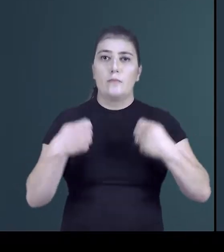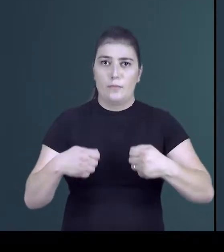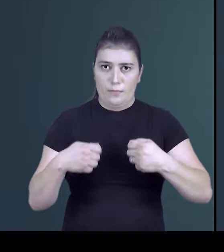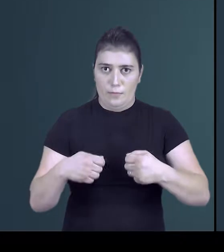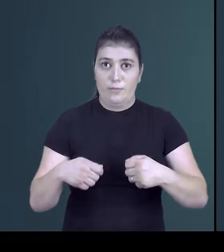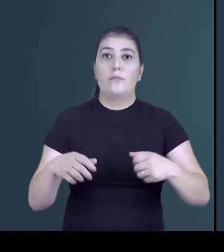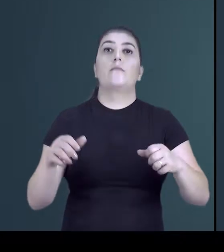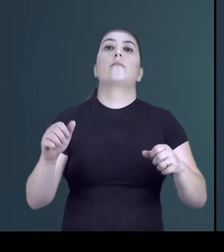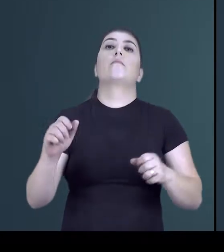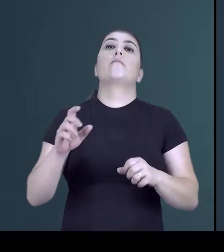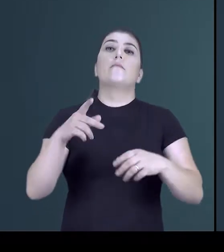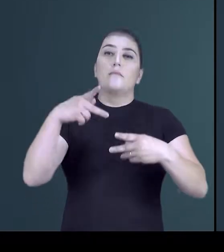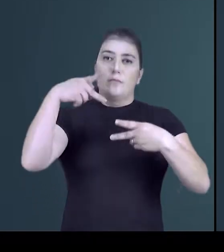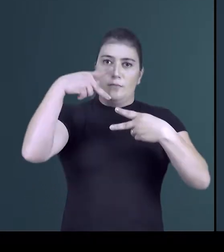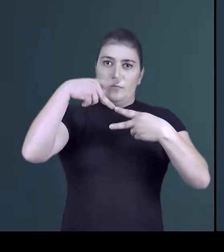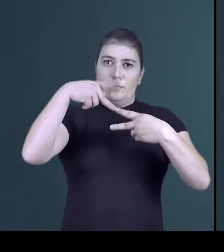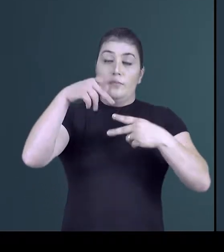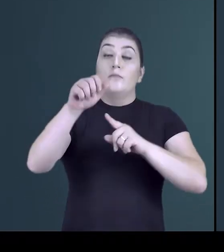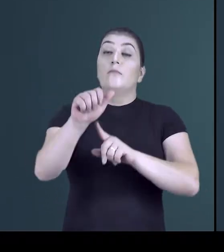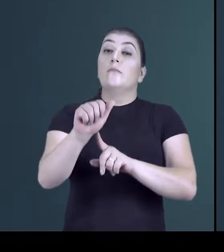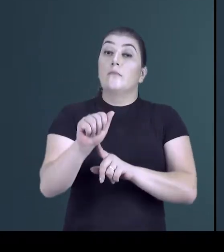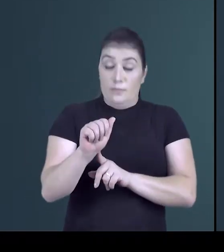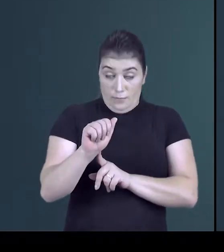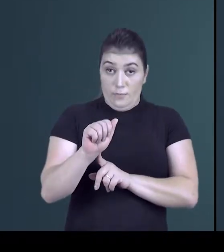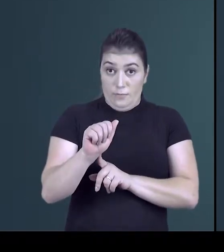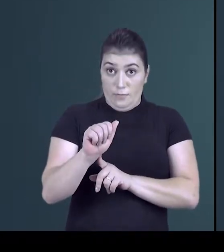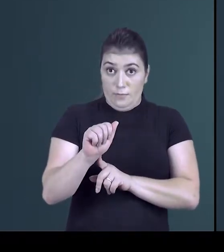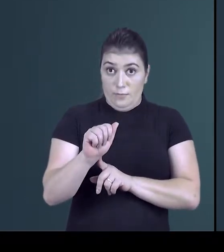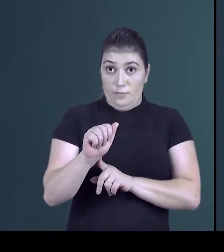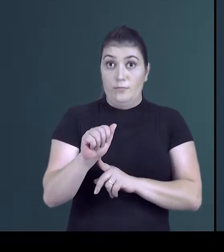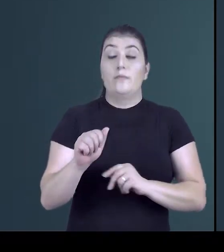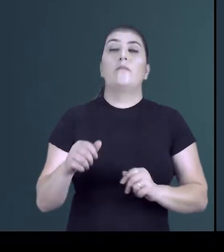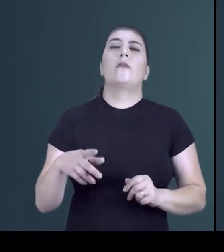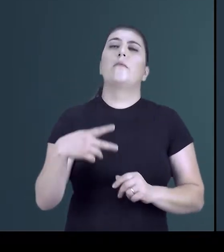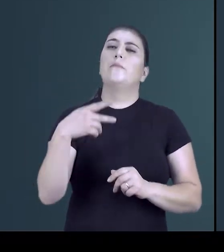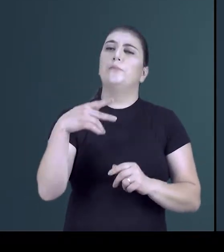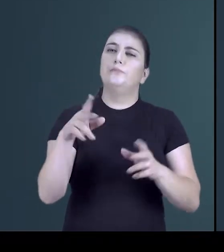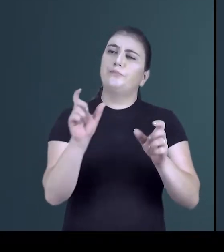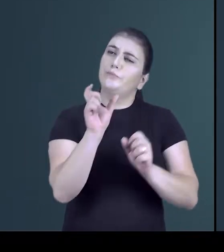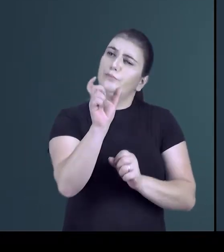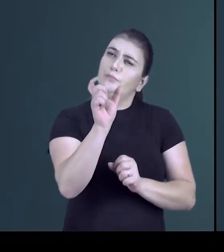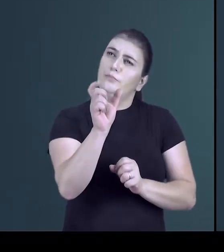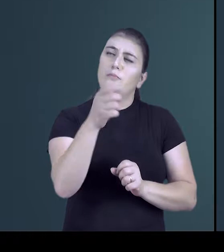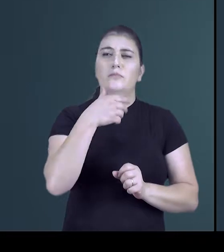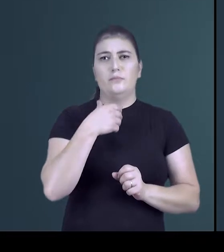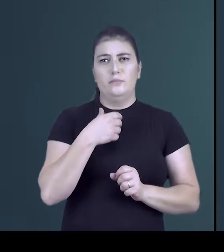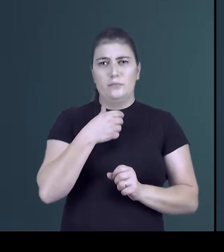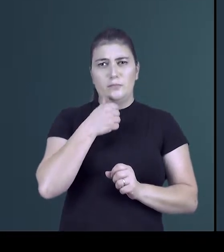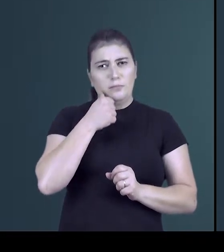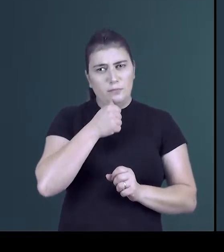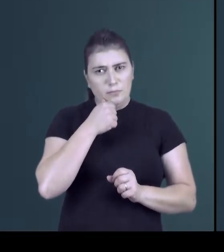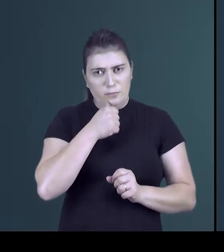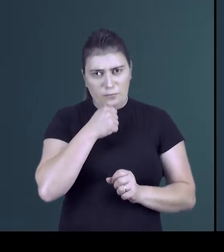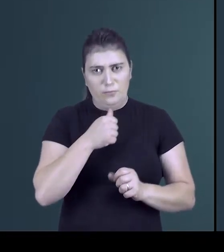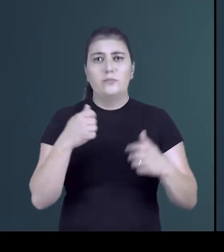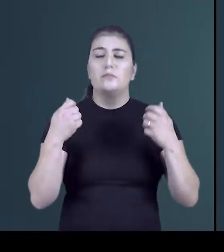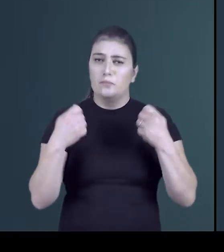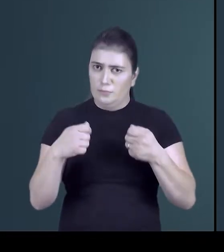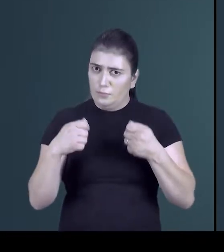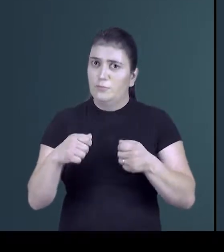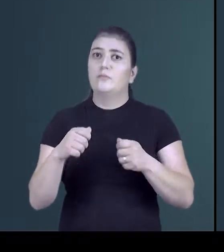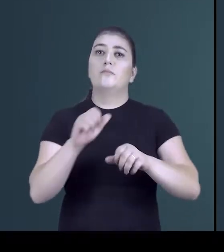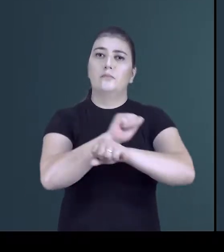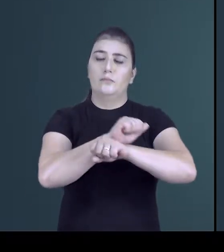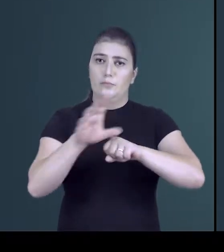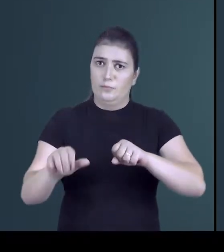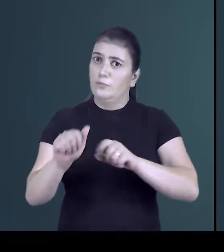preposição a para o seu complemento. Se o complemento for uma palavra feminina, que também necessite do artigo a,